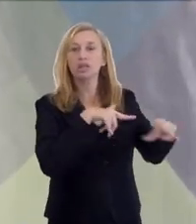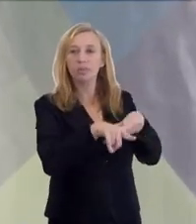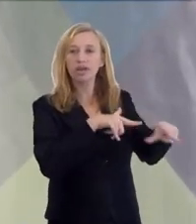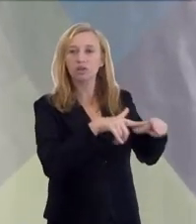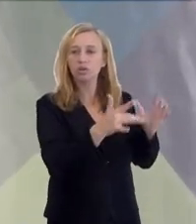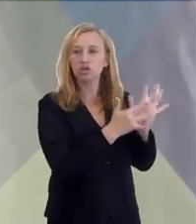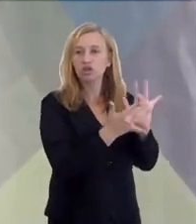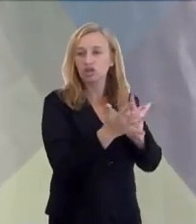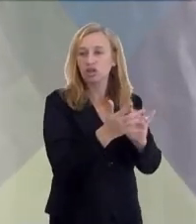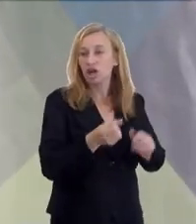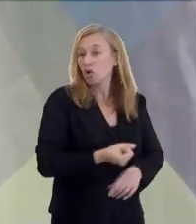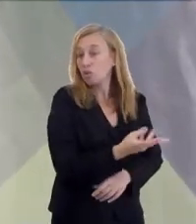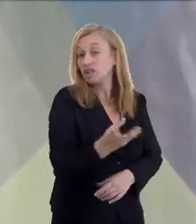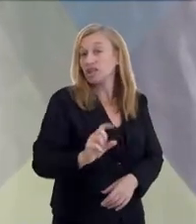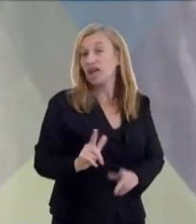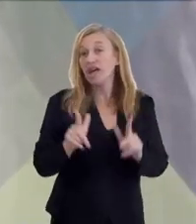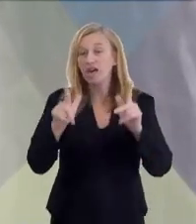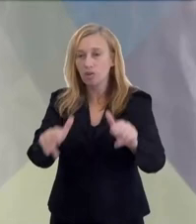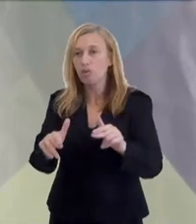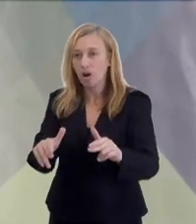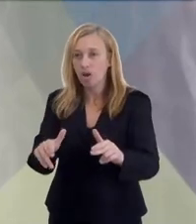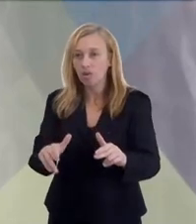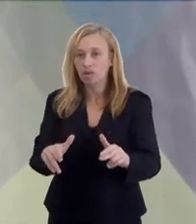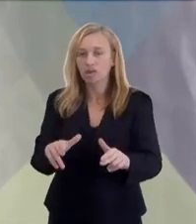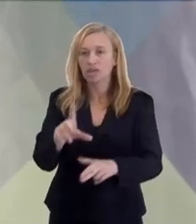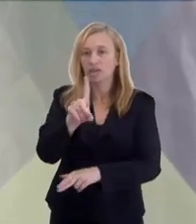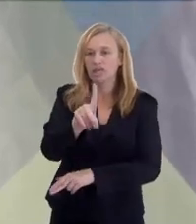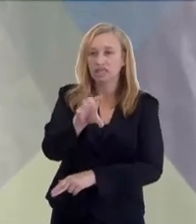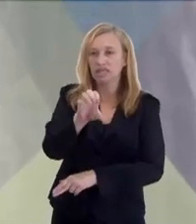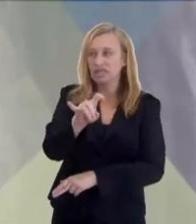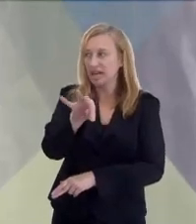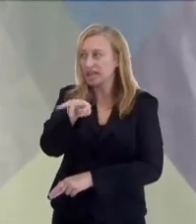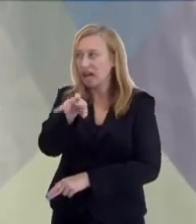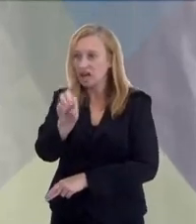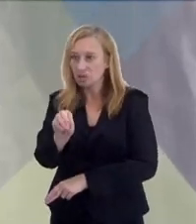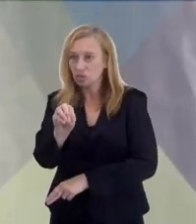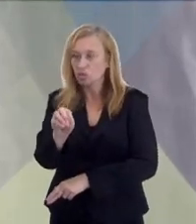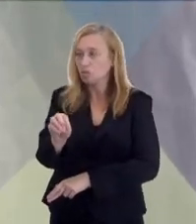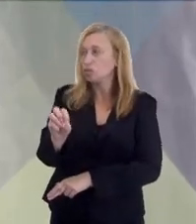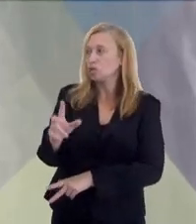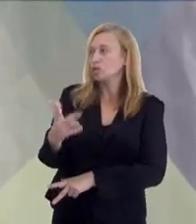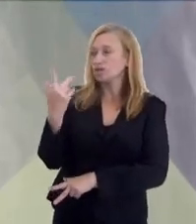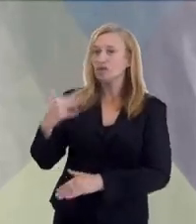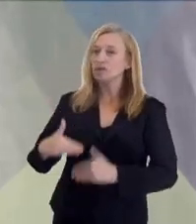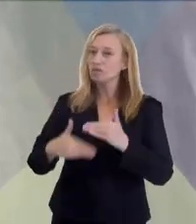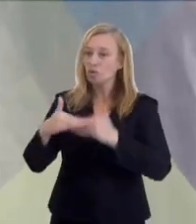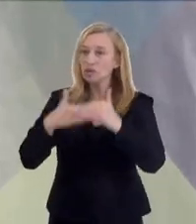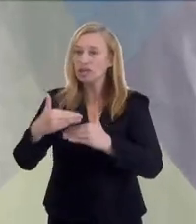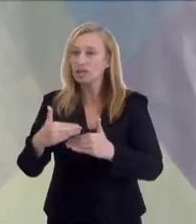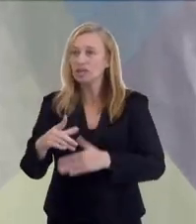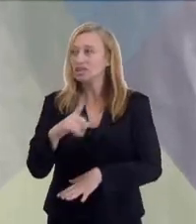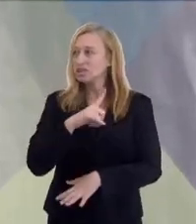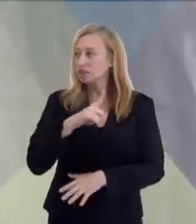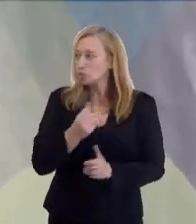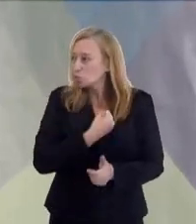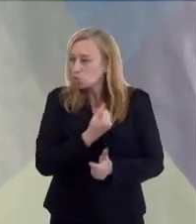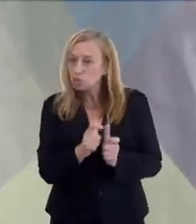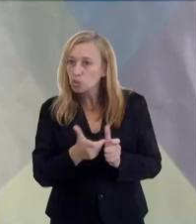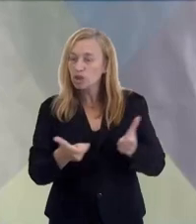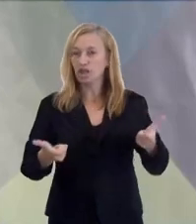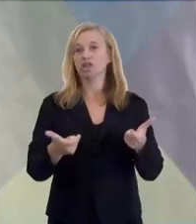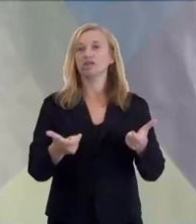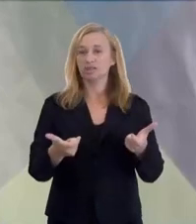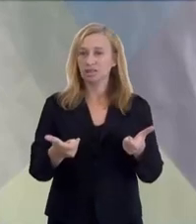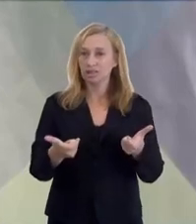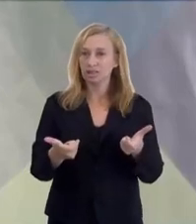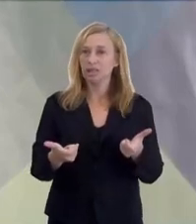de Jesus, e a quantidade é igual à quantidade de desencarnados moralmente evoluídos. Então,